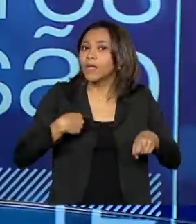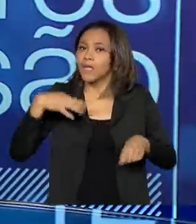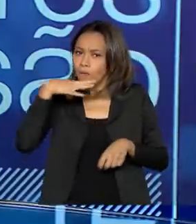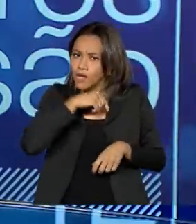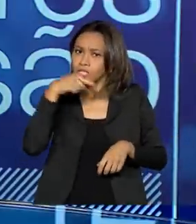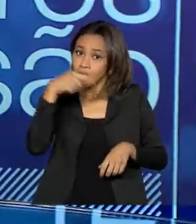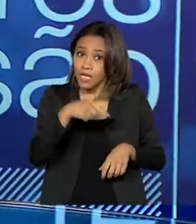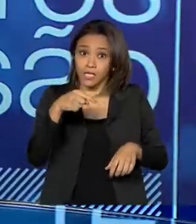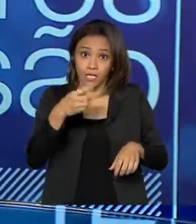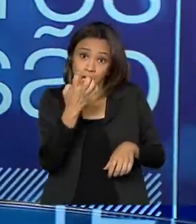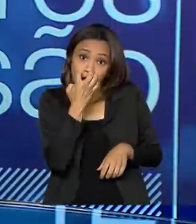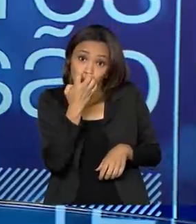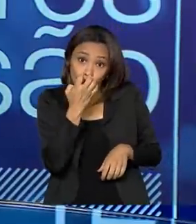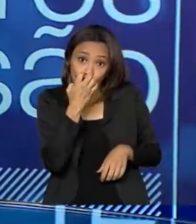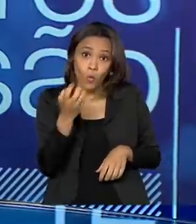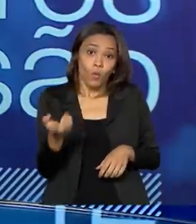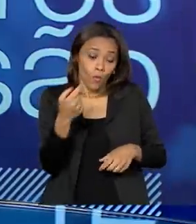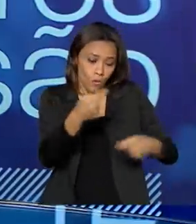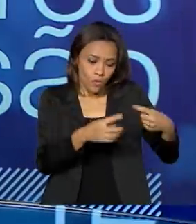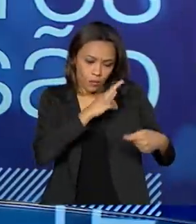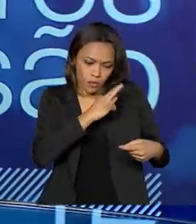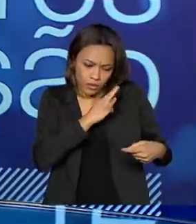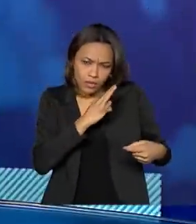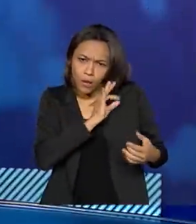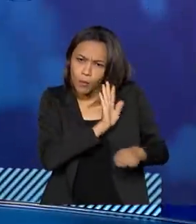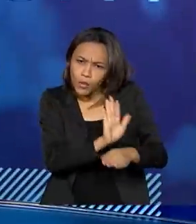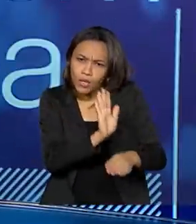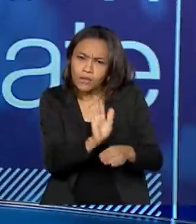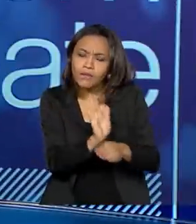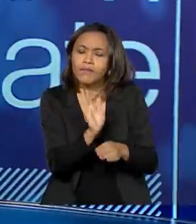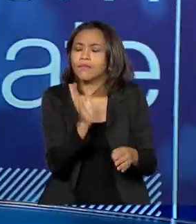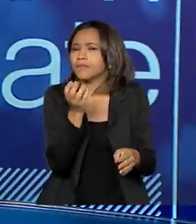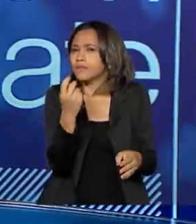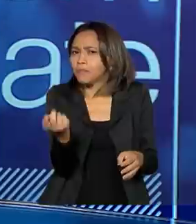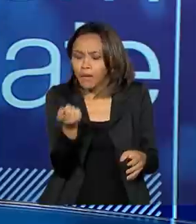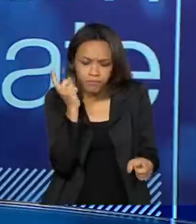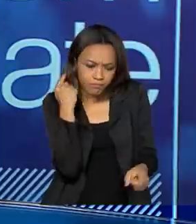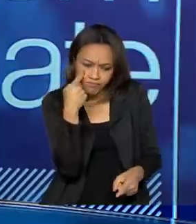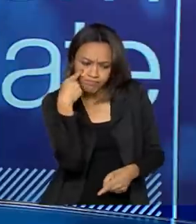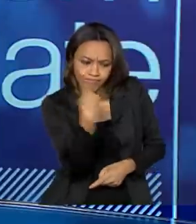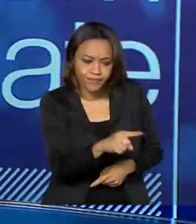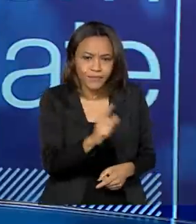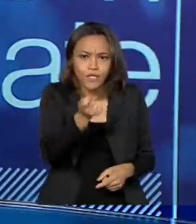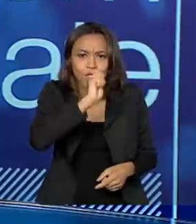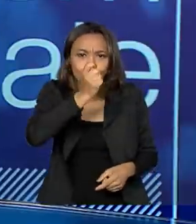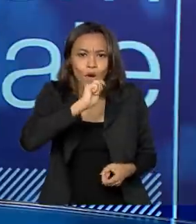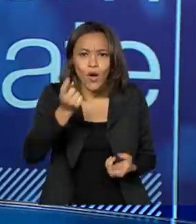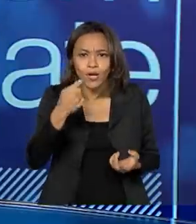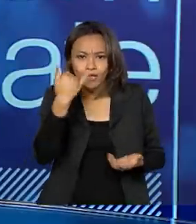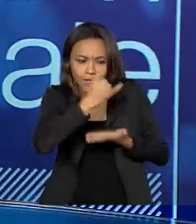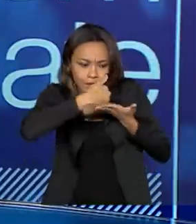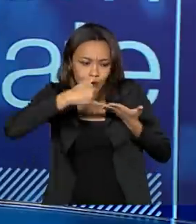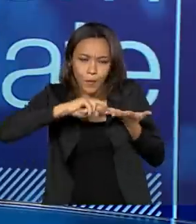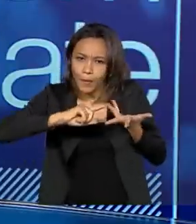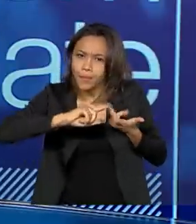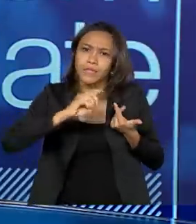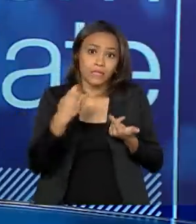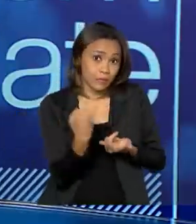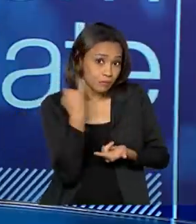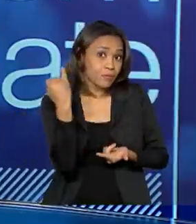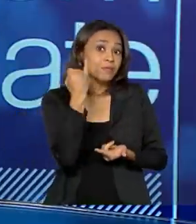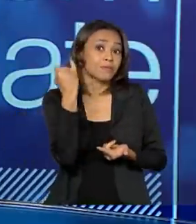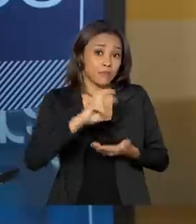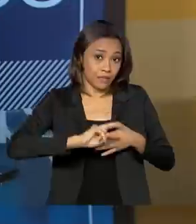falejadores é muito eficiente na fiscalização, amplia e dá mais eficácia nos resultados. E